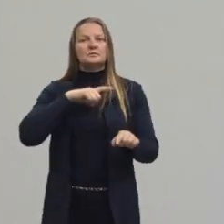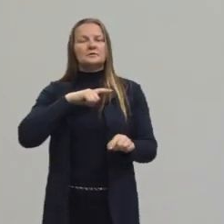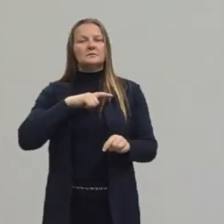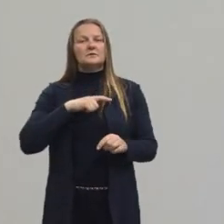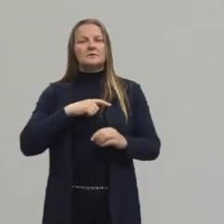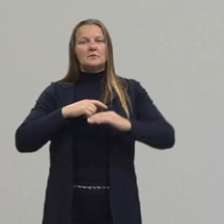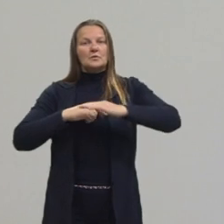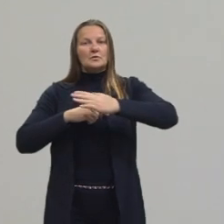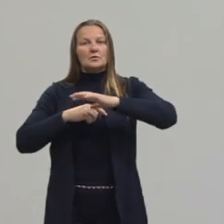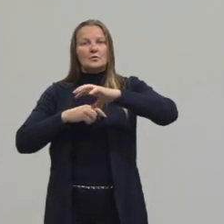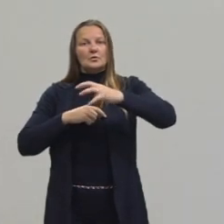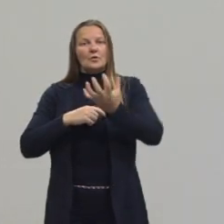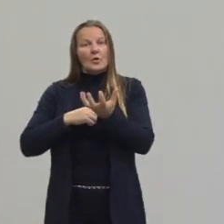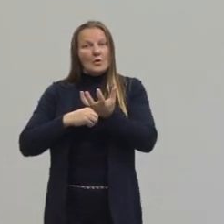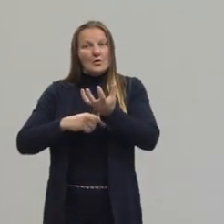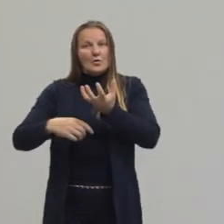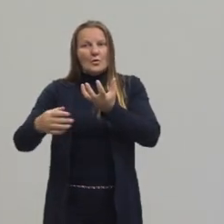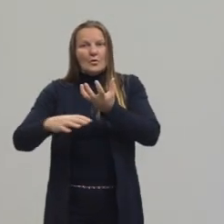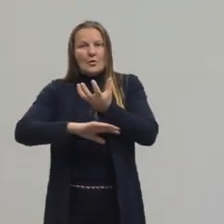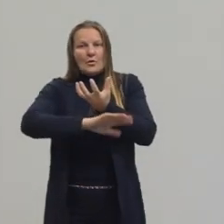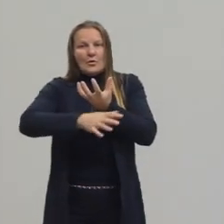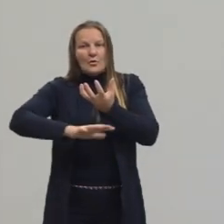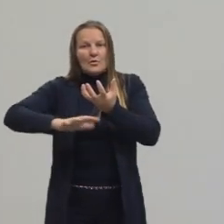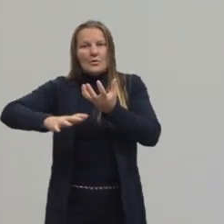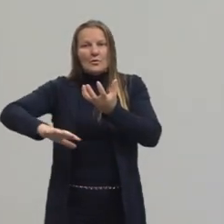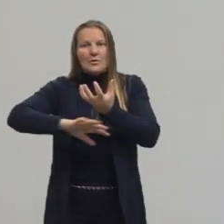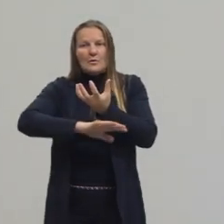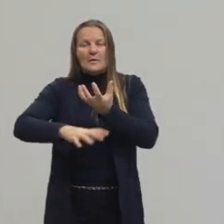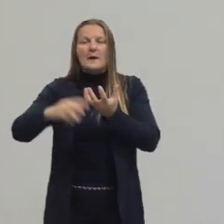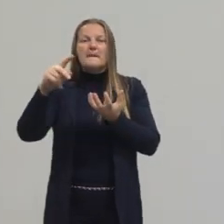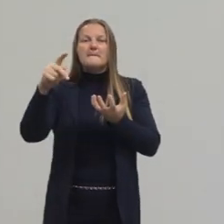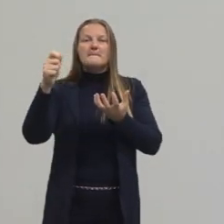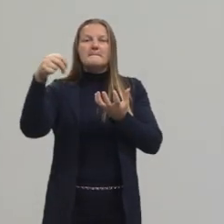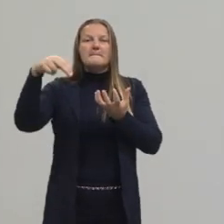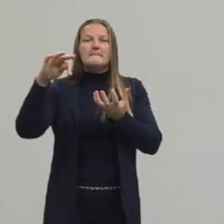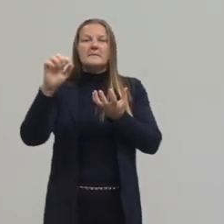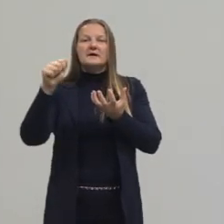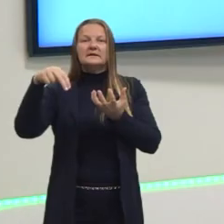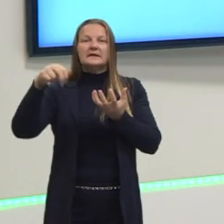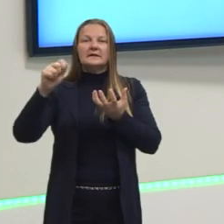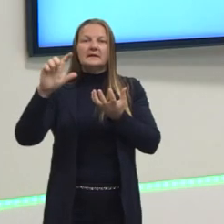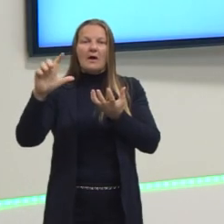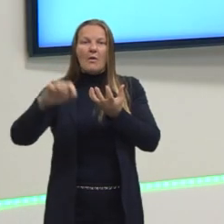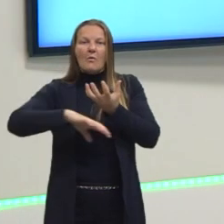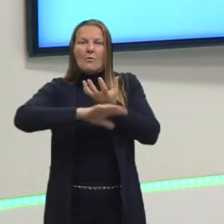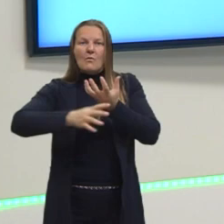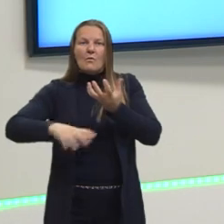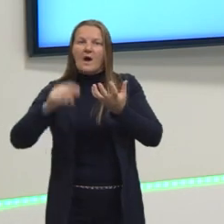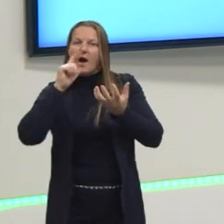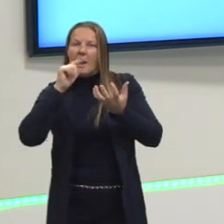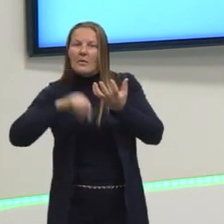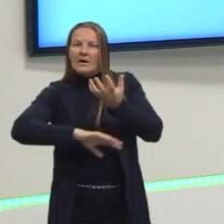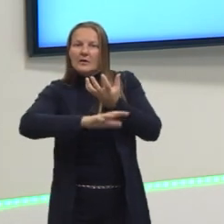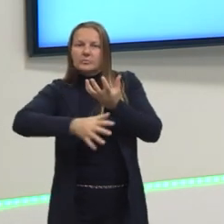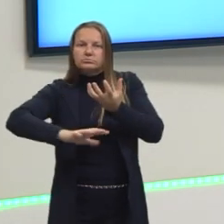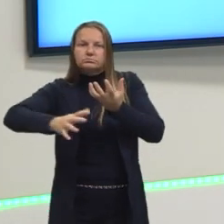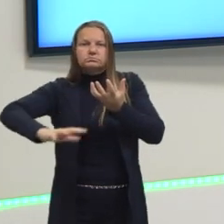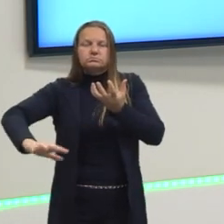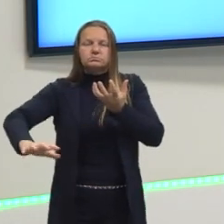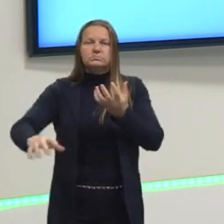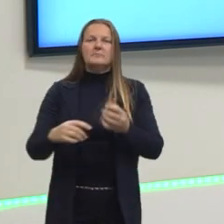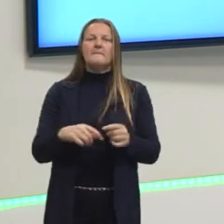Pantanal, tá, que é essa parte em vermelho. E aqui, algumas imagens representando cada bioma.